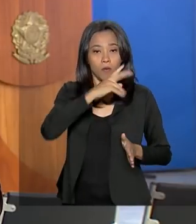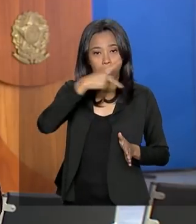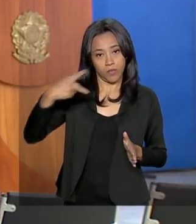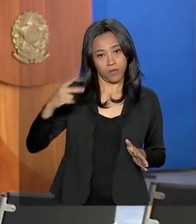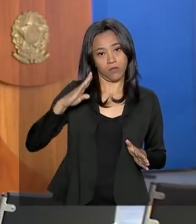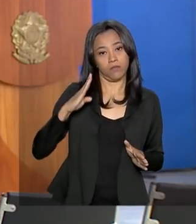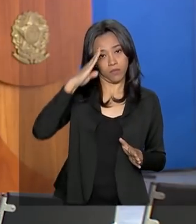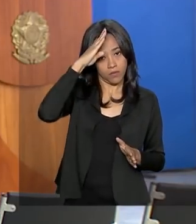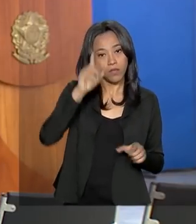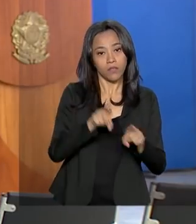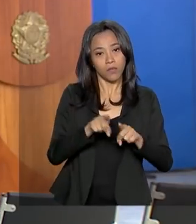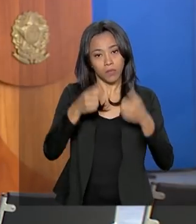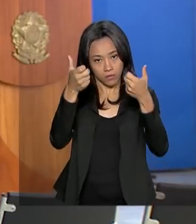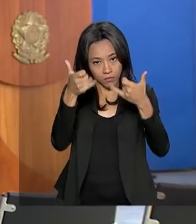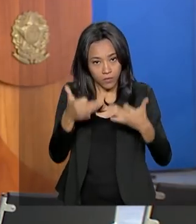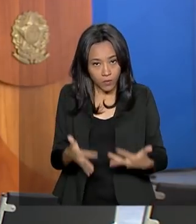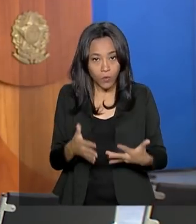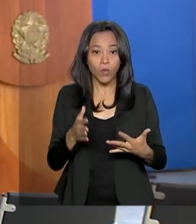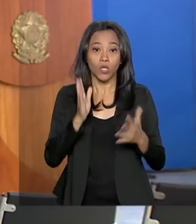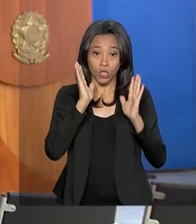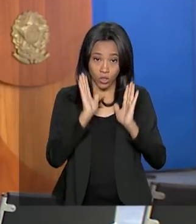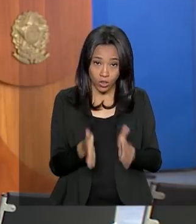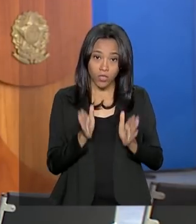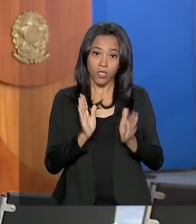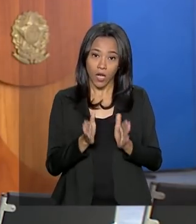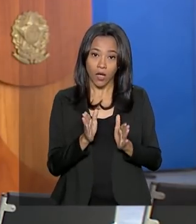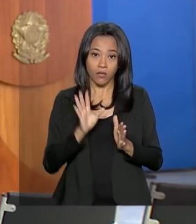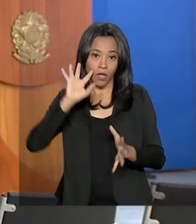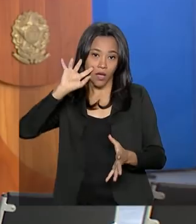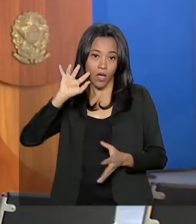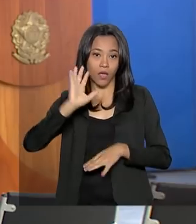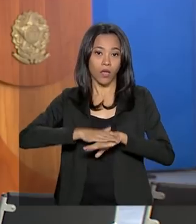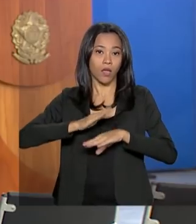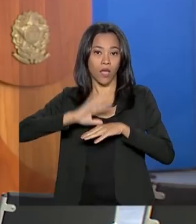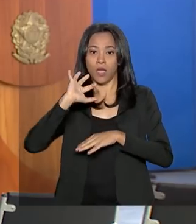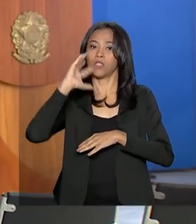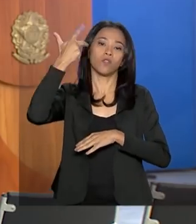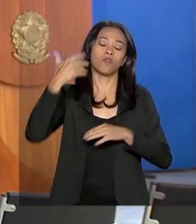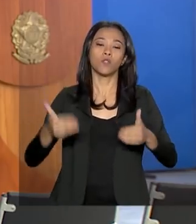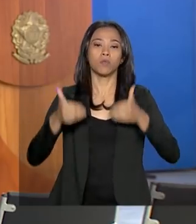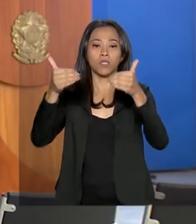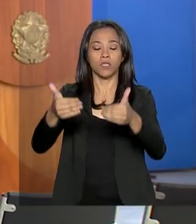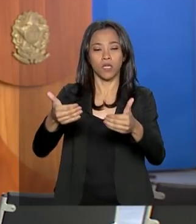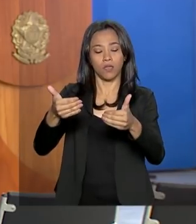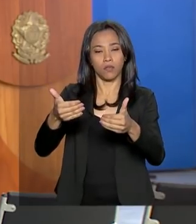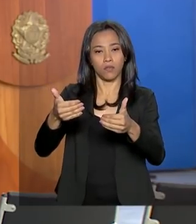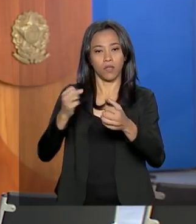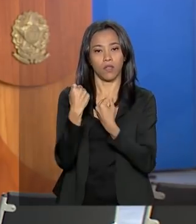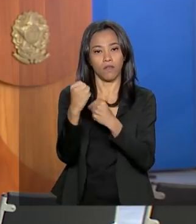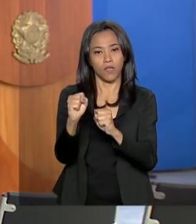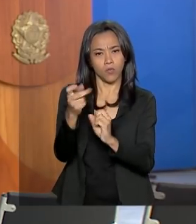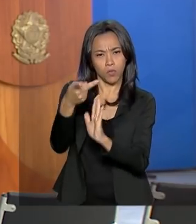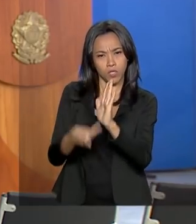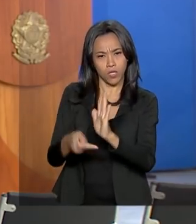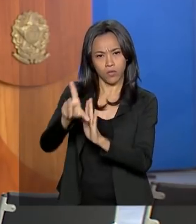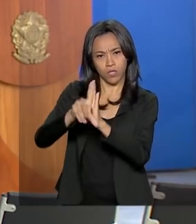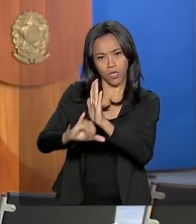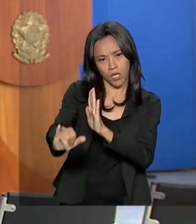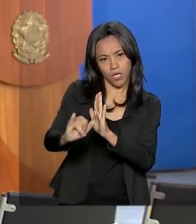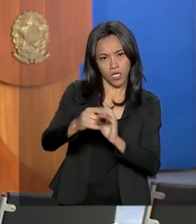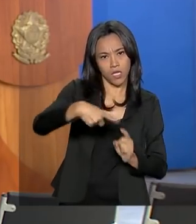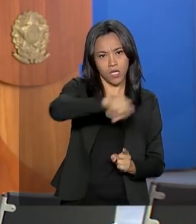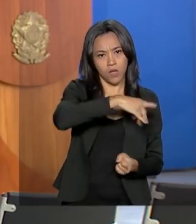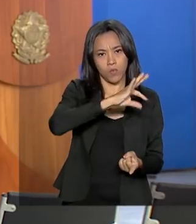disse ainda que está fechando com o Ministério da Defesa um projeto de lei para que militares e